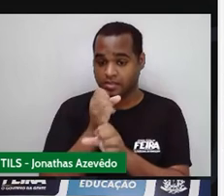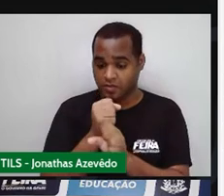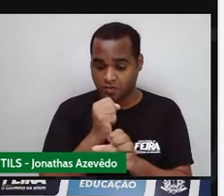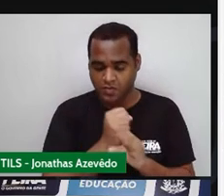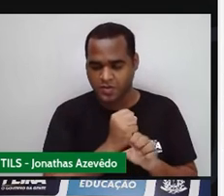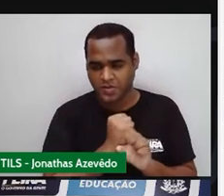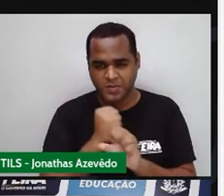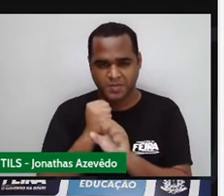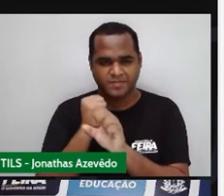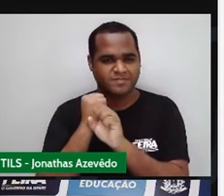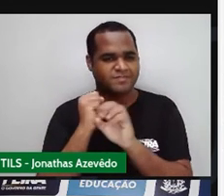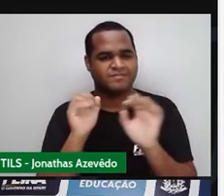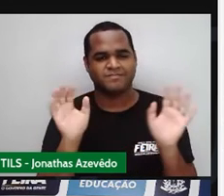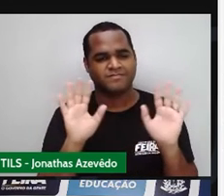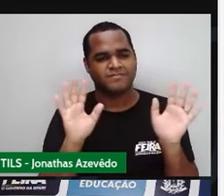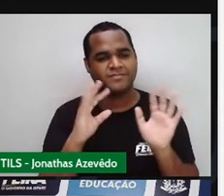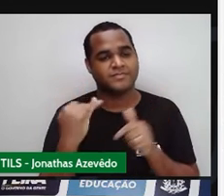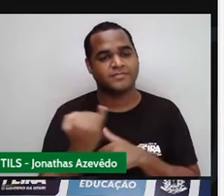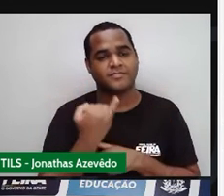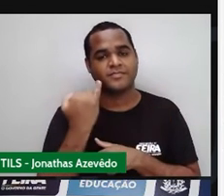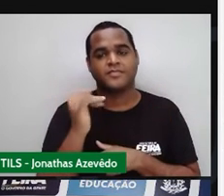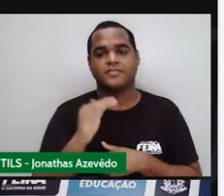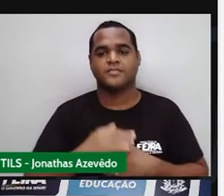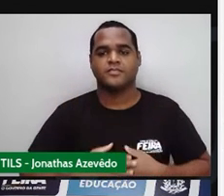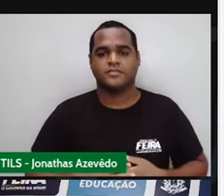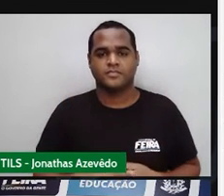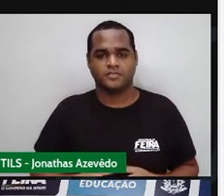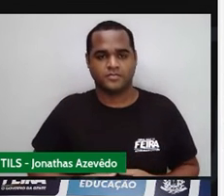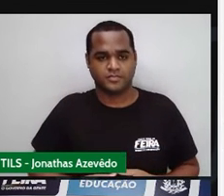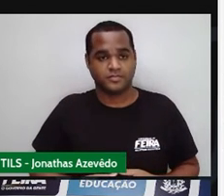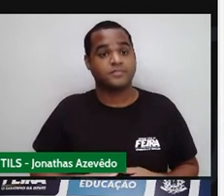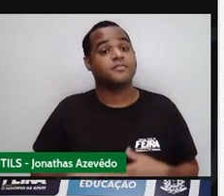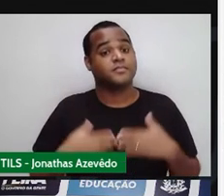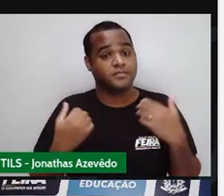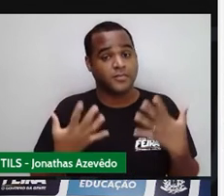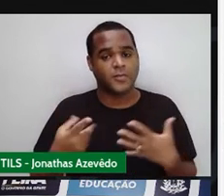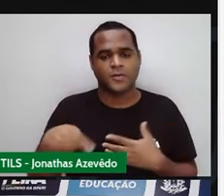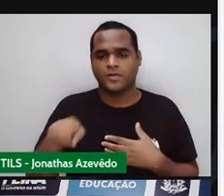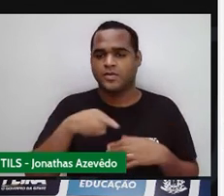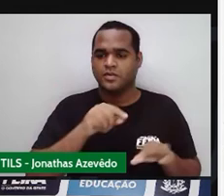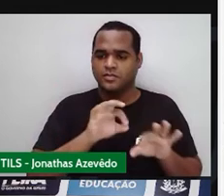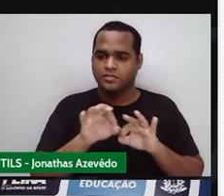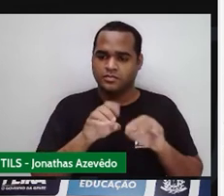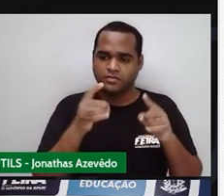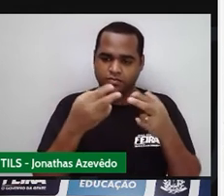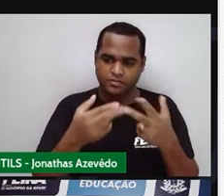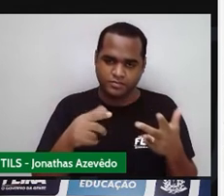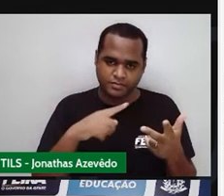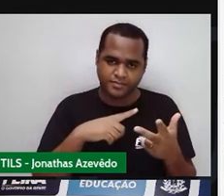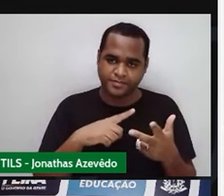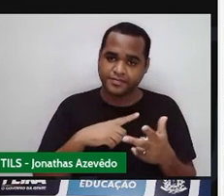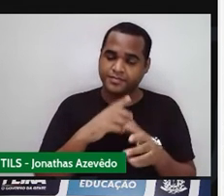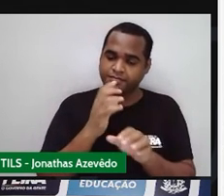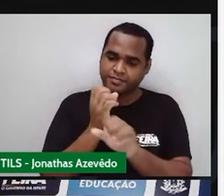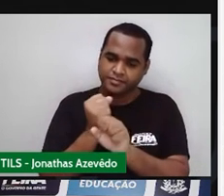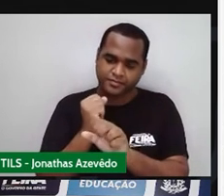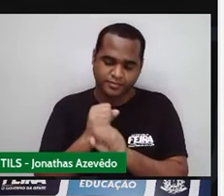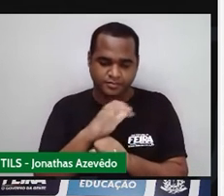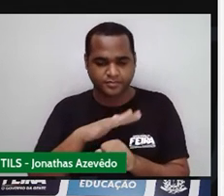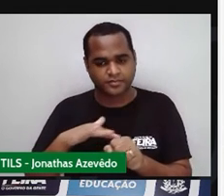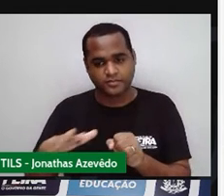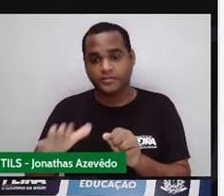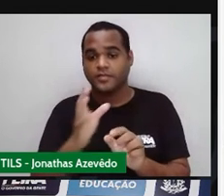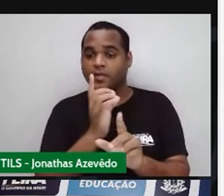dos trapézios. Isso que a gente vai fazer agora serve para encontrar a área de qualquer